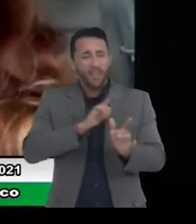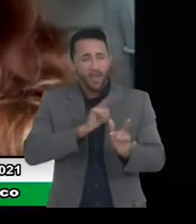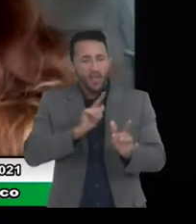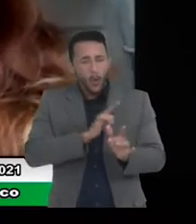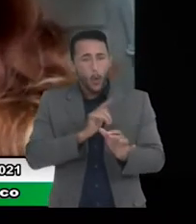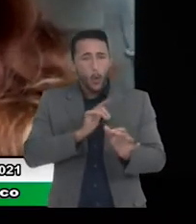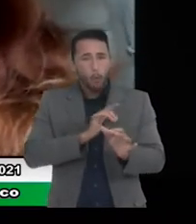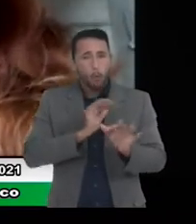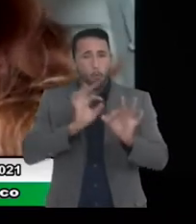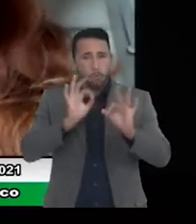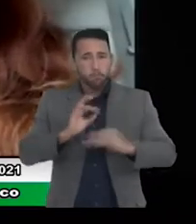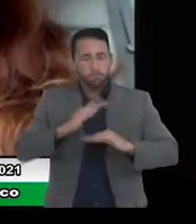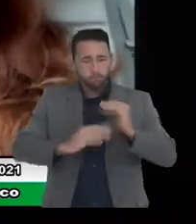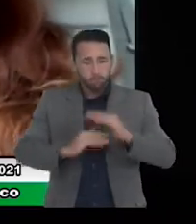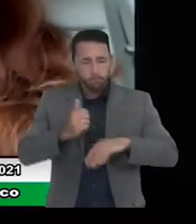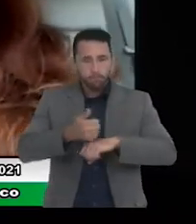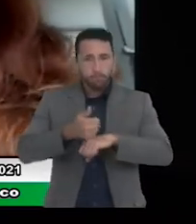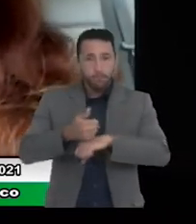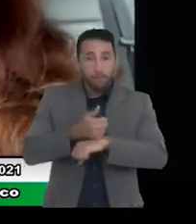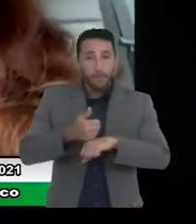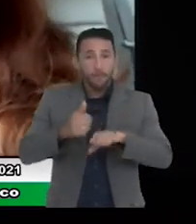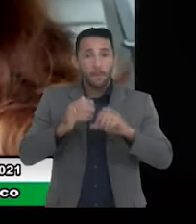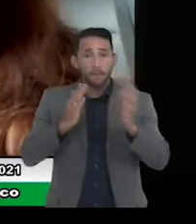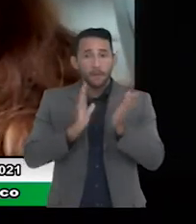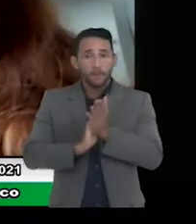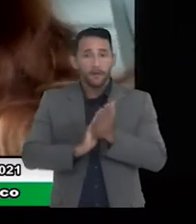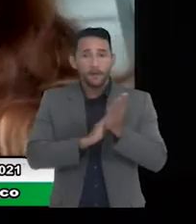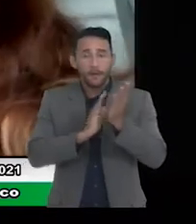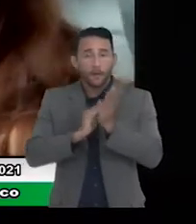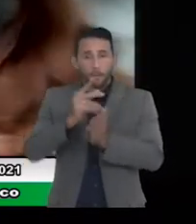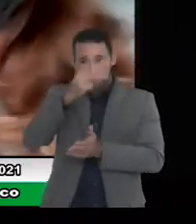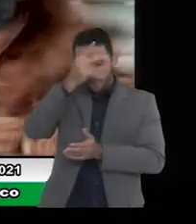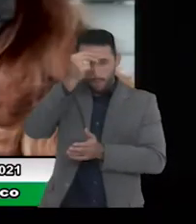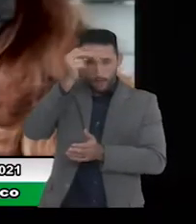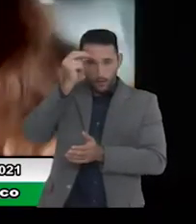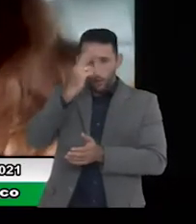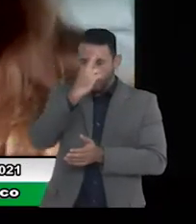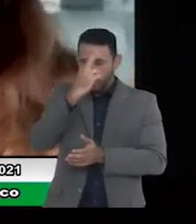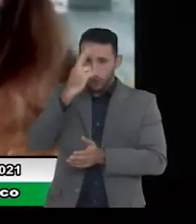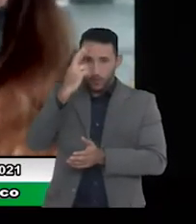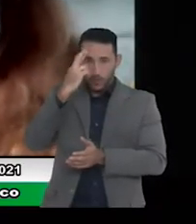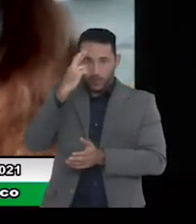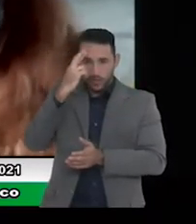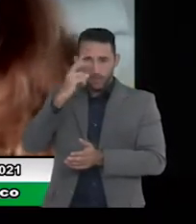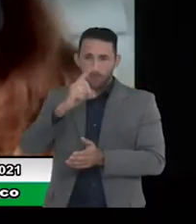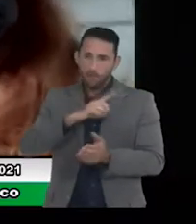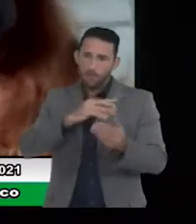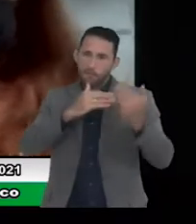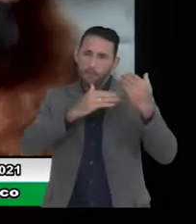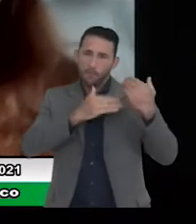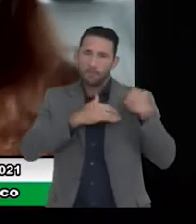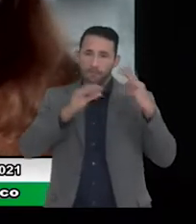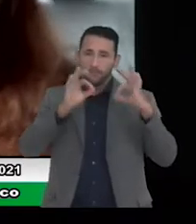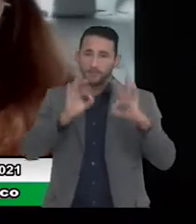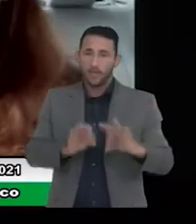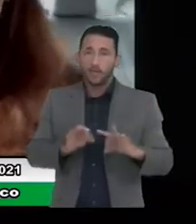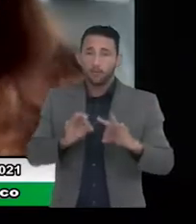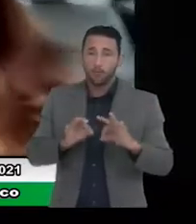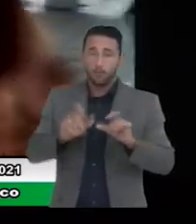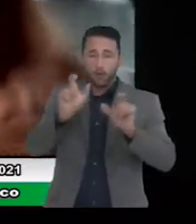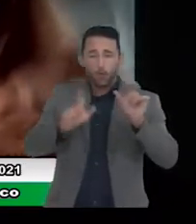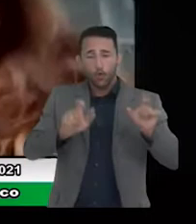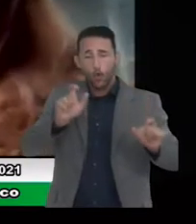e parabenizar o prefeito Rogério Lins por ter a prensa de tantas responsabilidades pessoas tão comprometidas e